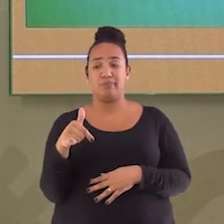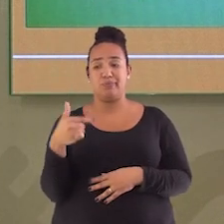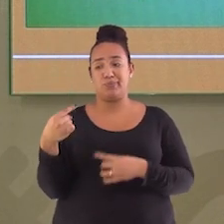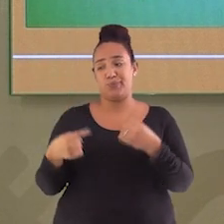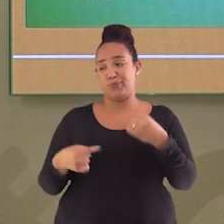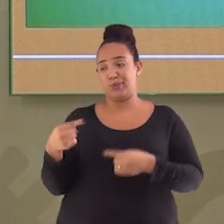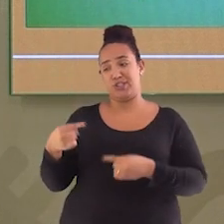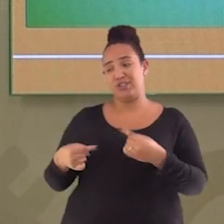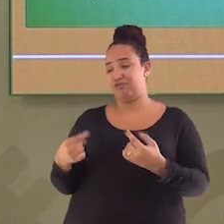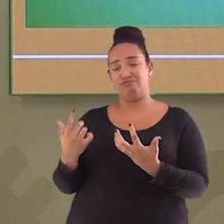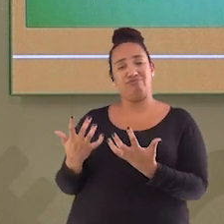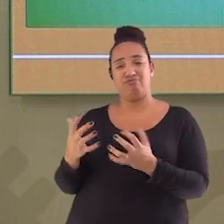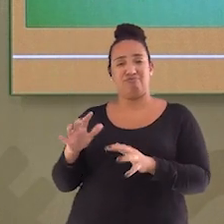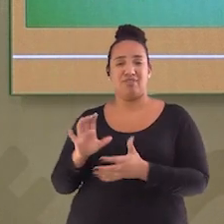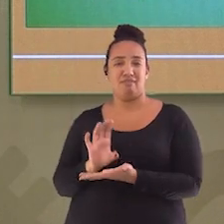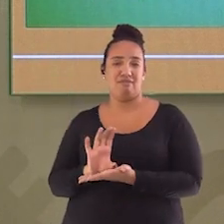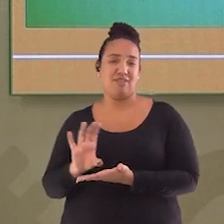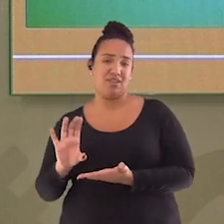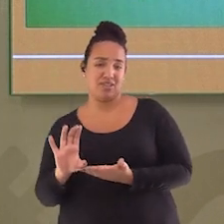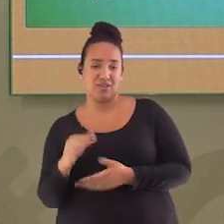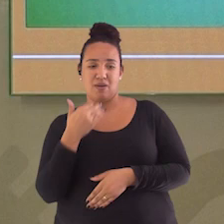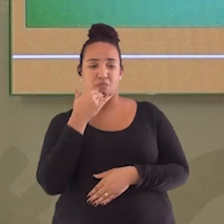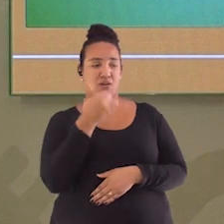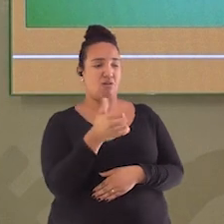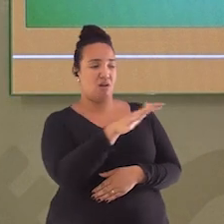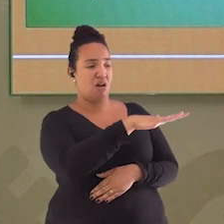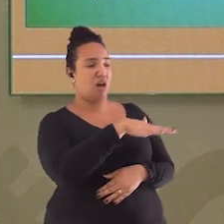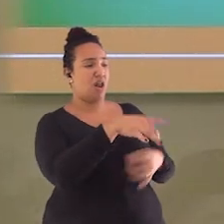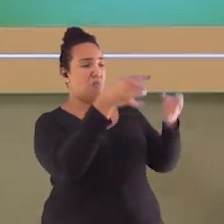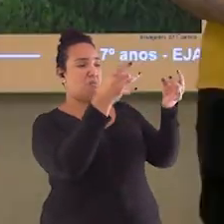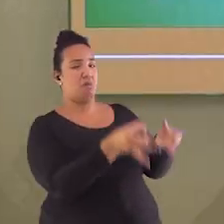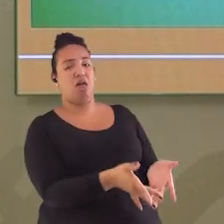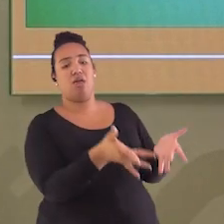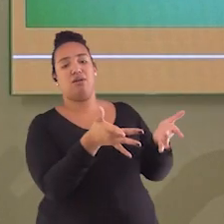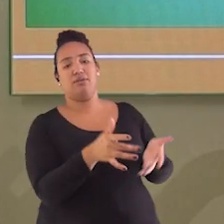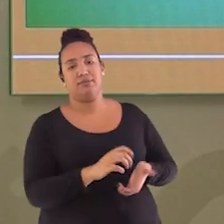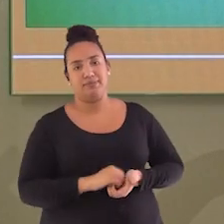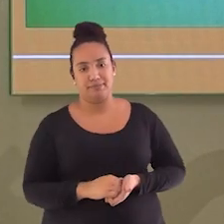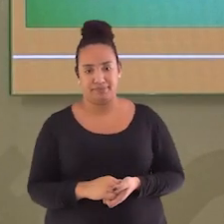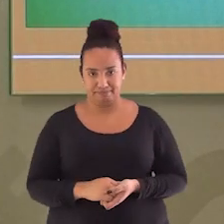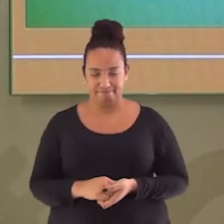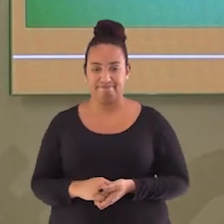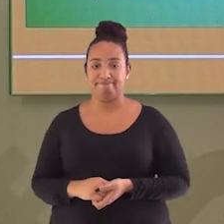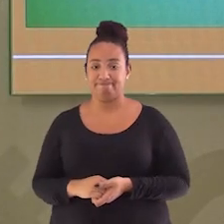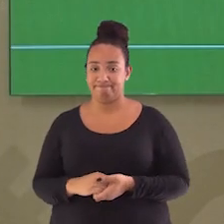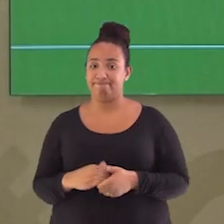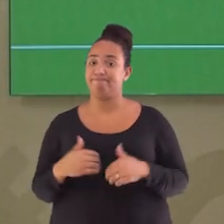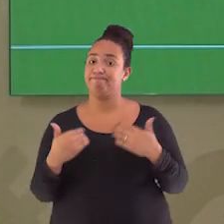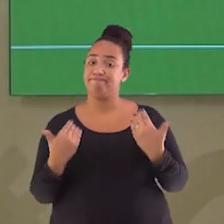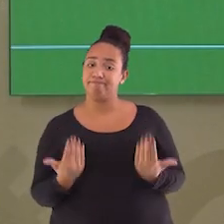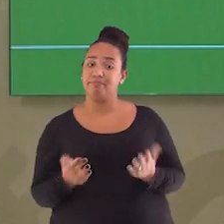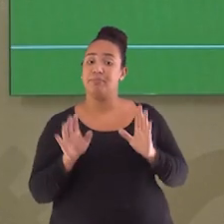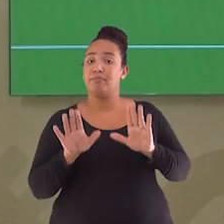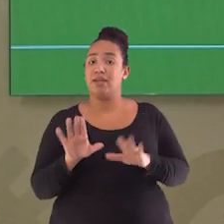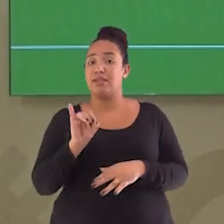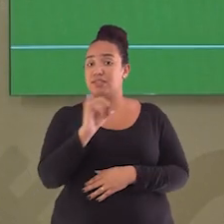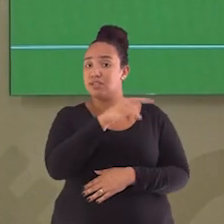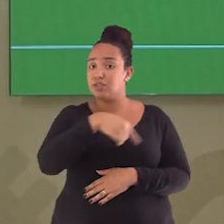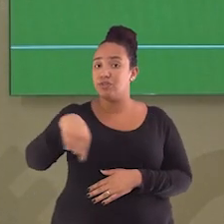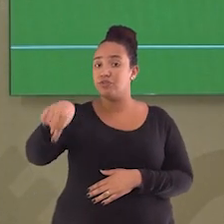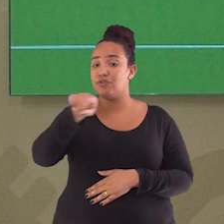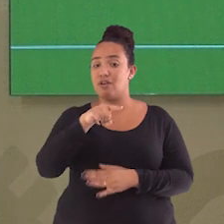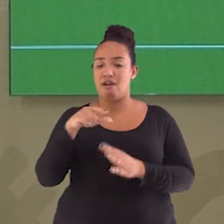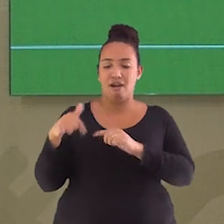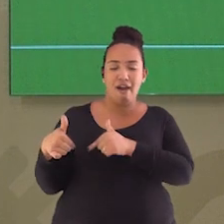público. É mais fácil ter um terreno e usar de lixão. Pois é, mas se a gente pudesse ter atitudes ou